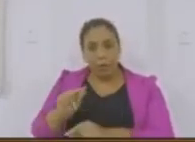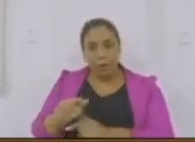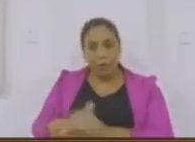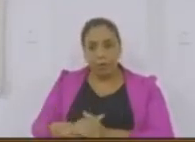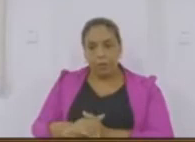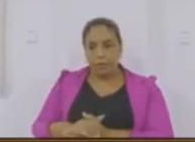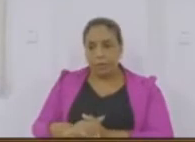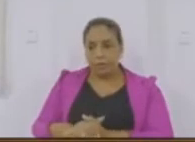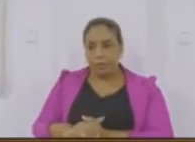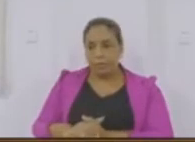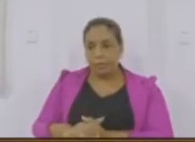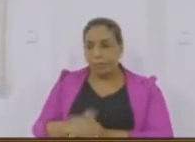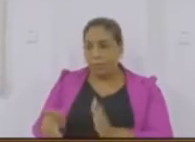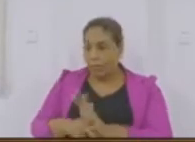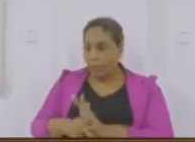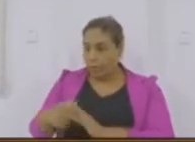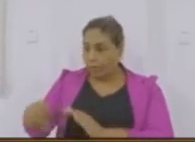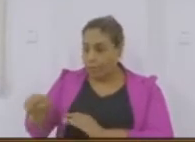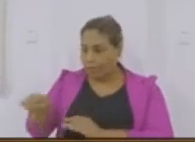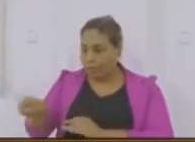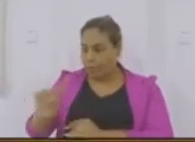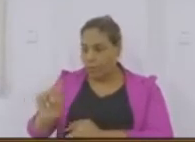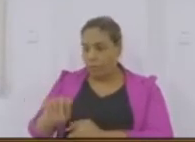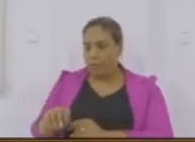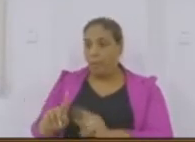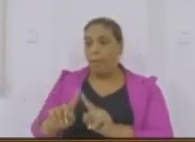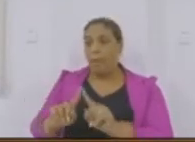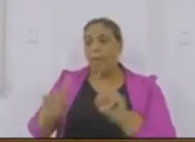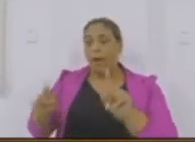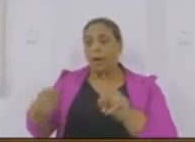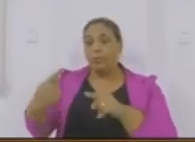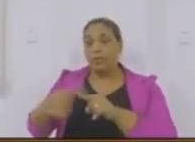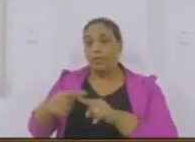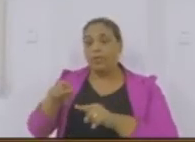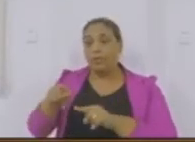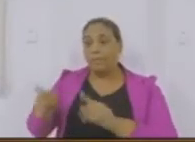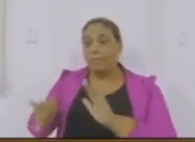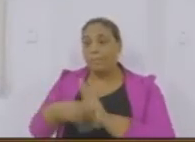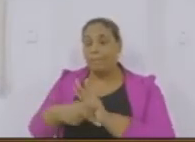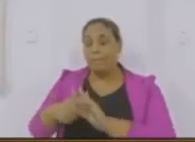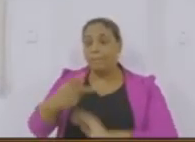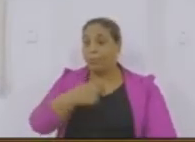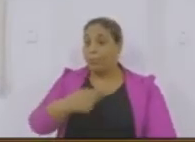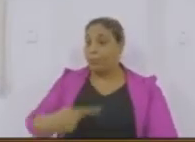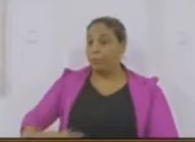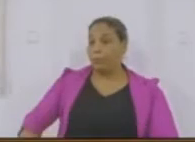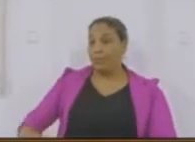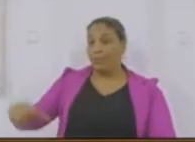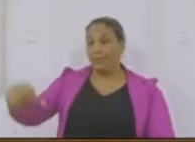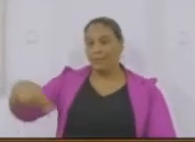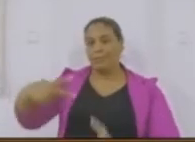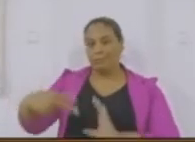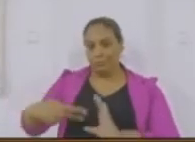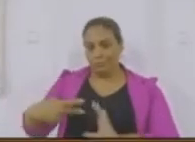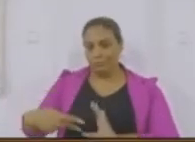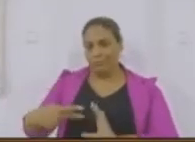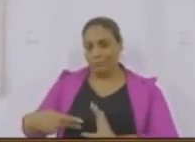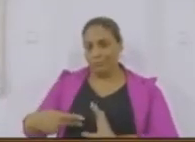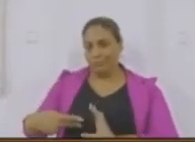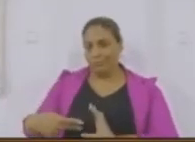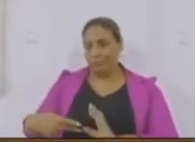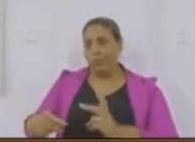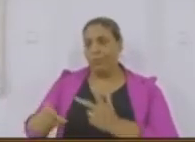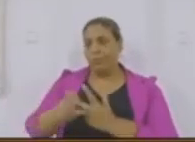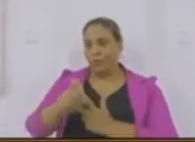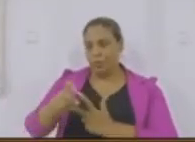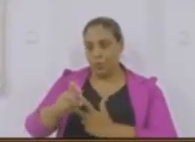senhora, mas por estar ocupando o cargo do presidente, e o encaminhamento é da Câmara para o Executivo. Nada contra a Vossa